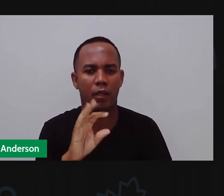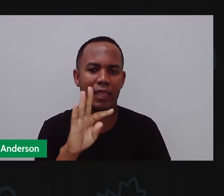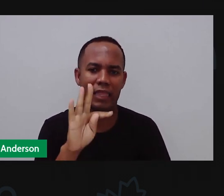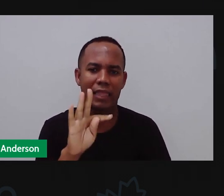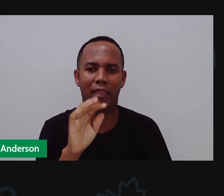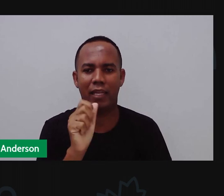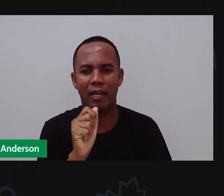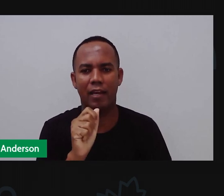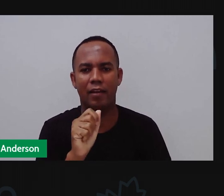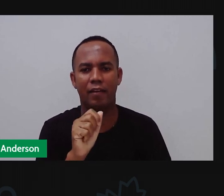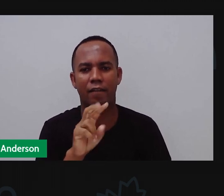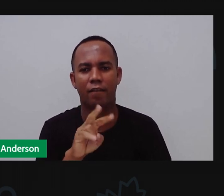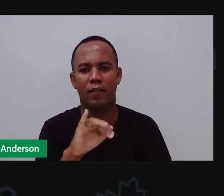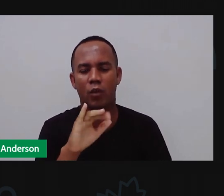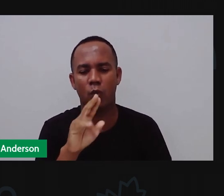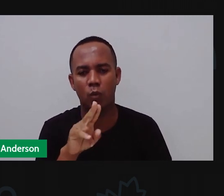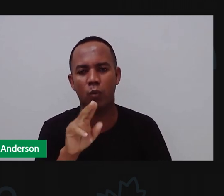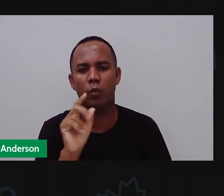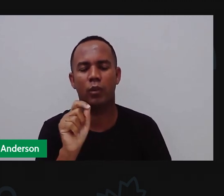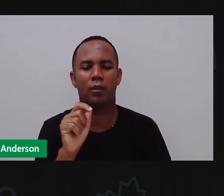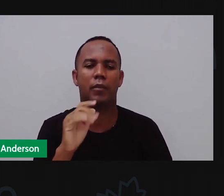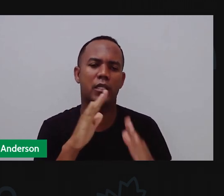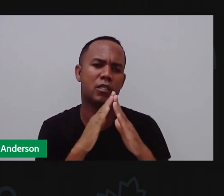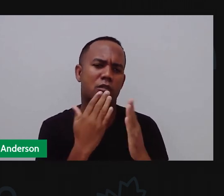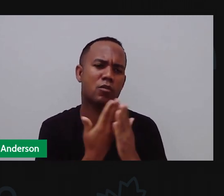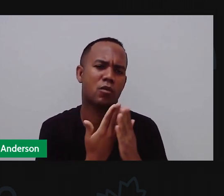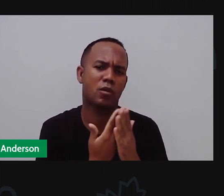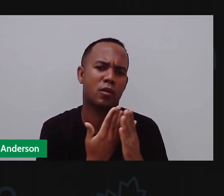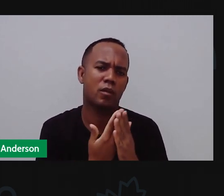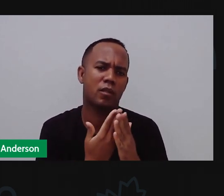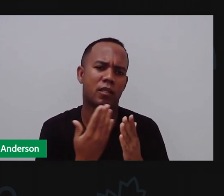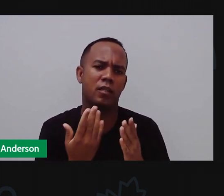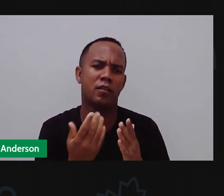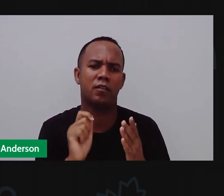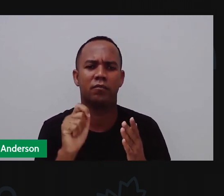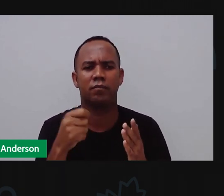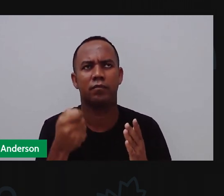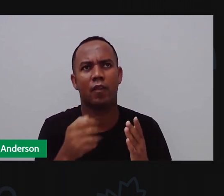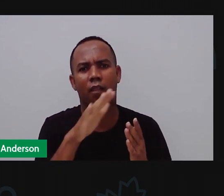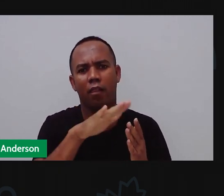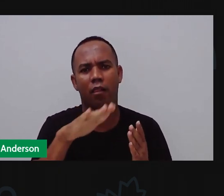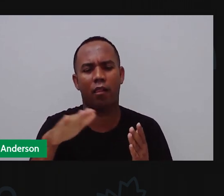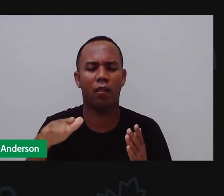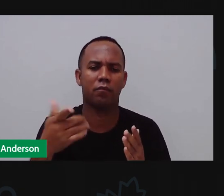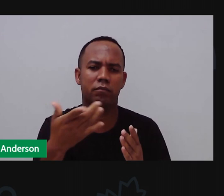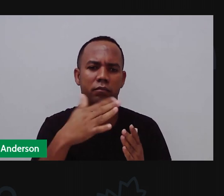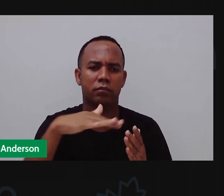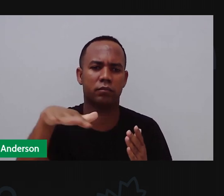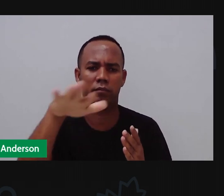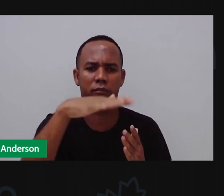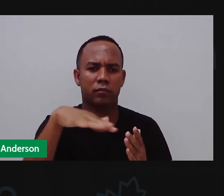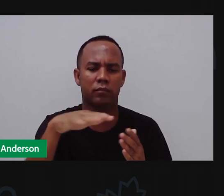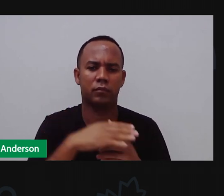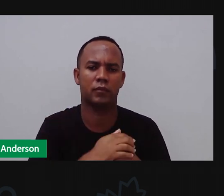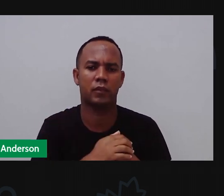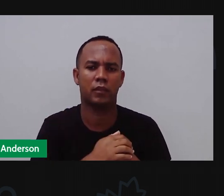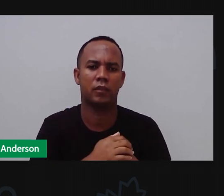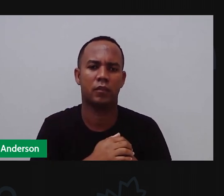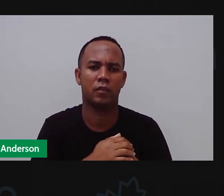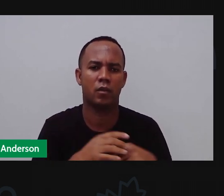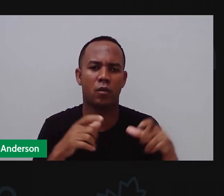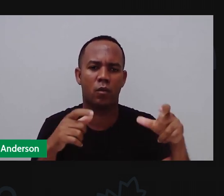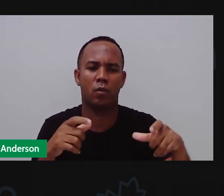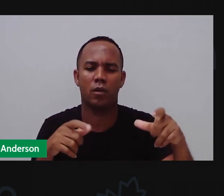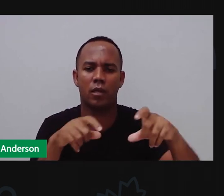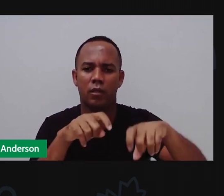o colégio Alina Assis Suzarte, tá? O colégio Vasco da Gama é o Quilombola, não isso? Lá em São José,